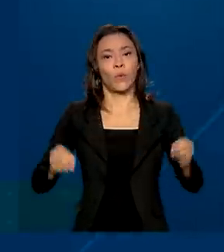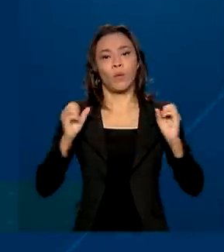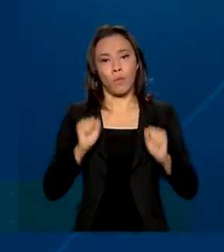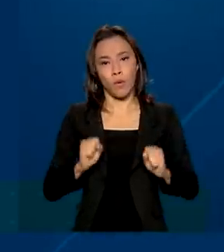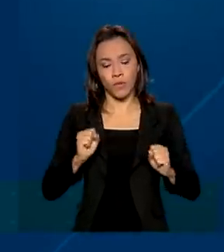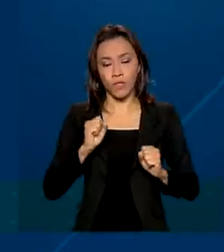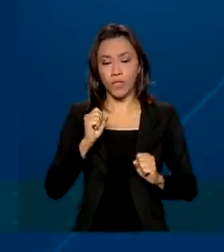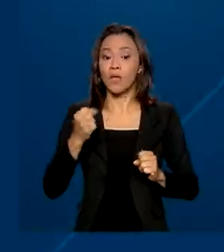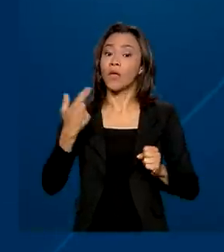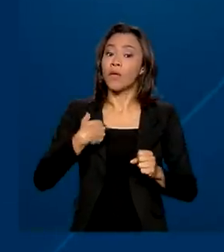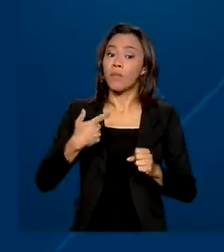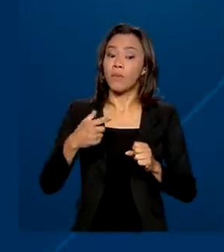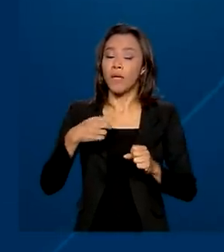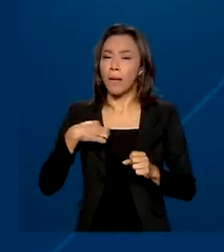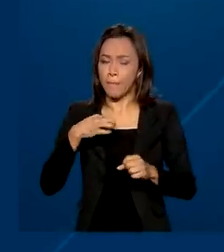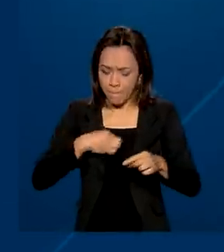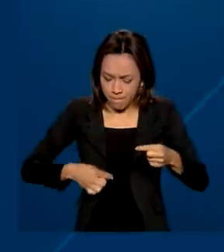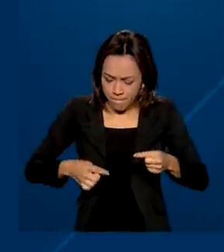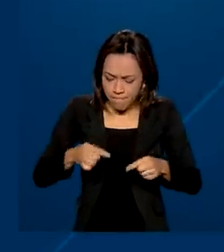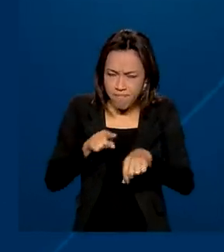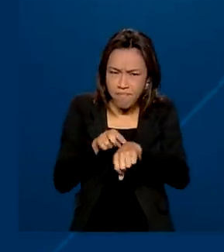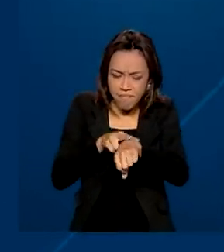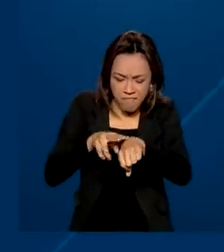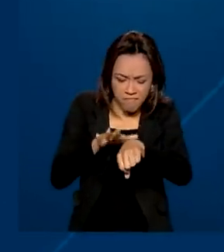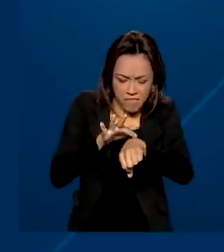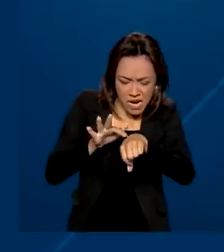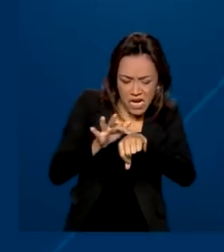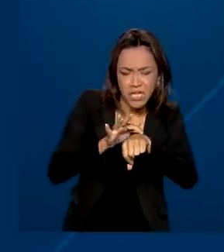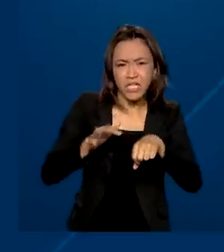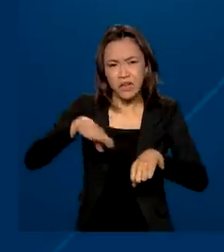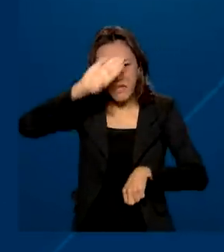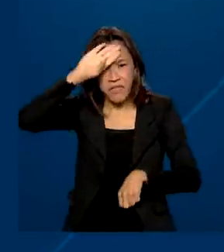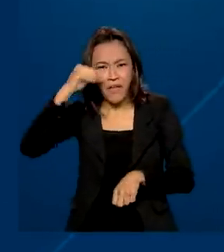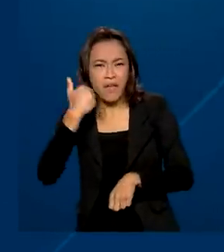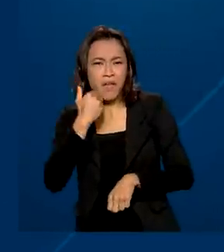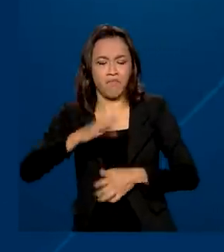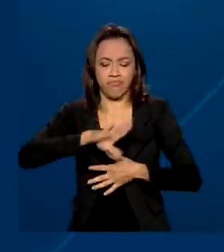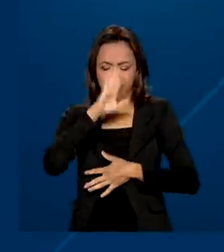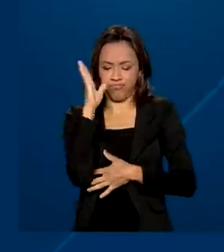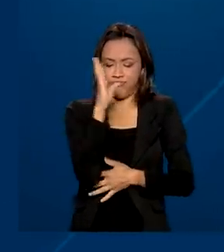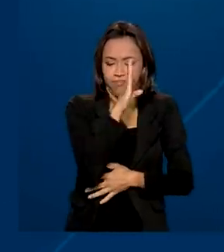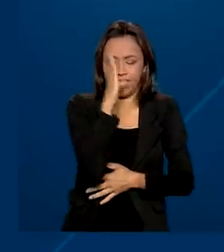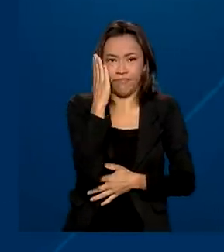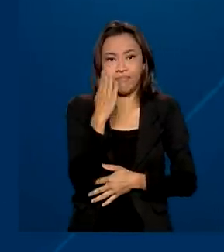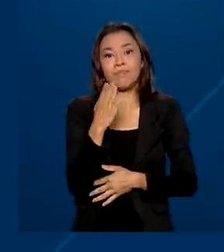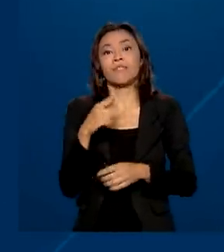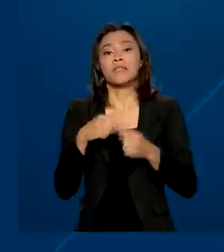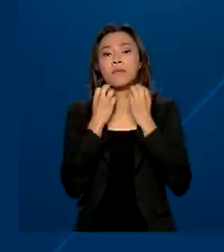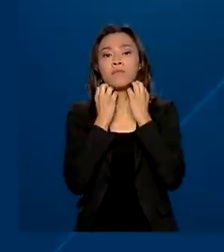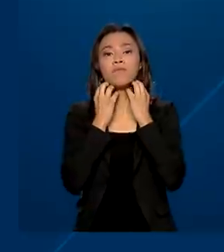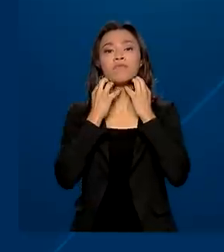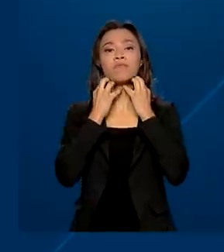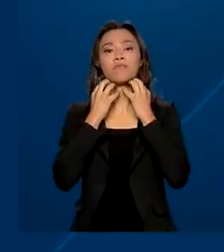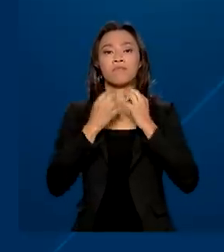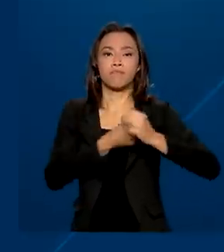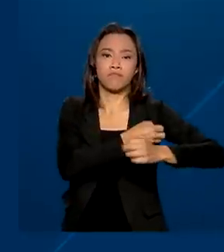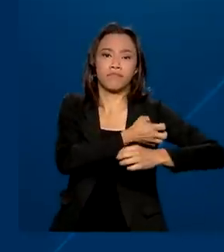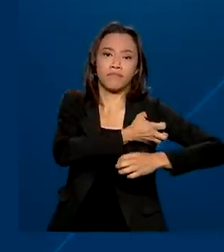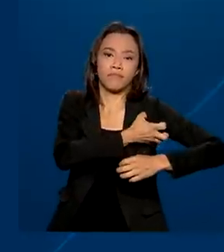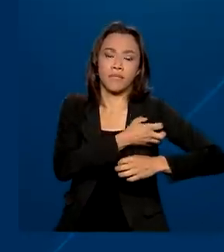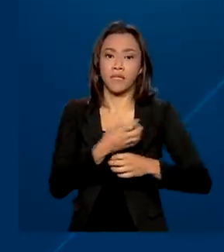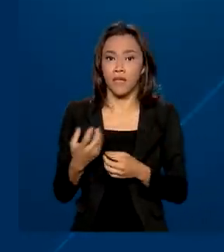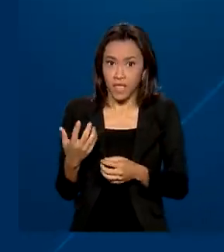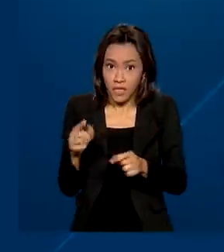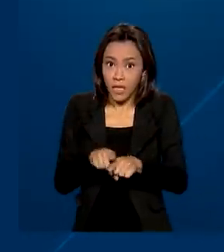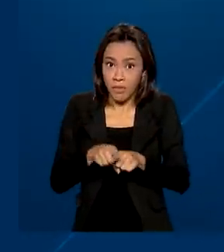detectada por meio de manchas pelo corpo, febre, mal-estar, dor de cabeça e ínguas, além de feridas que não doem e não